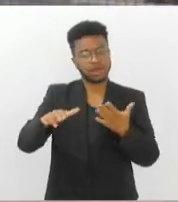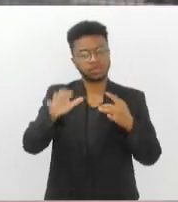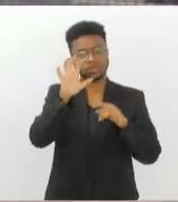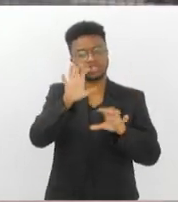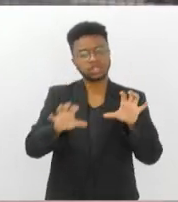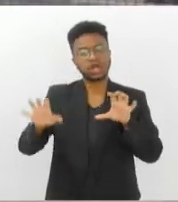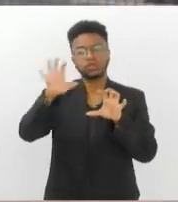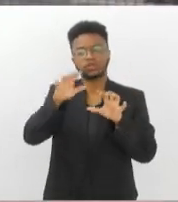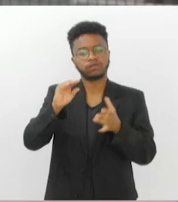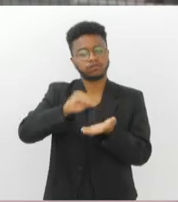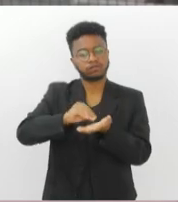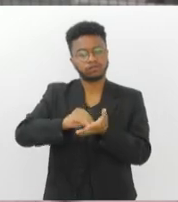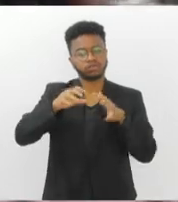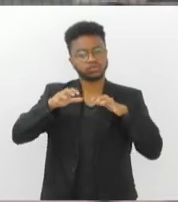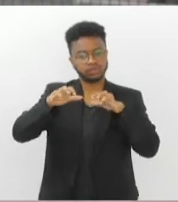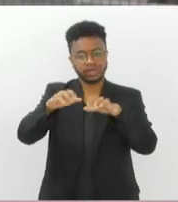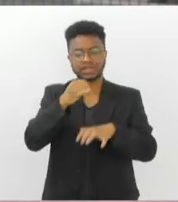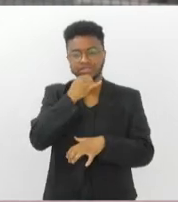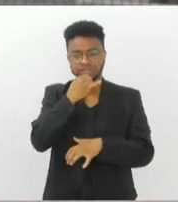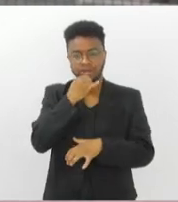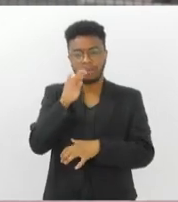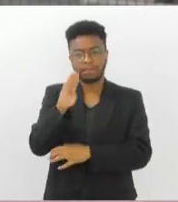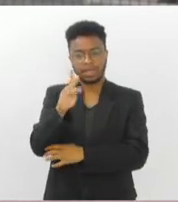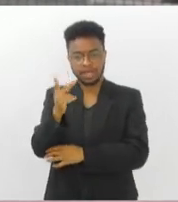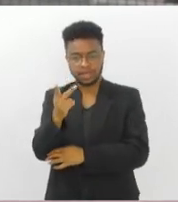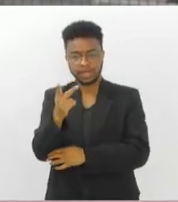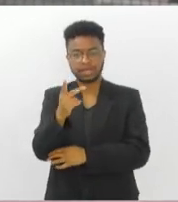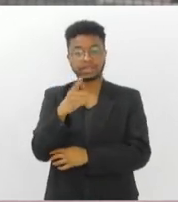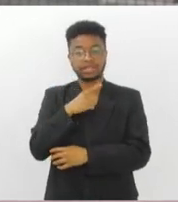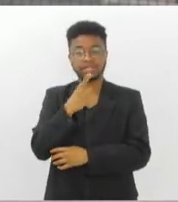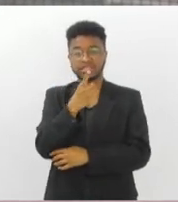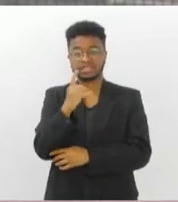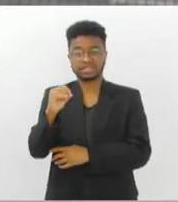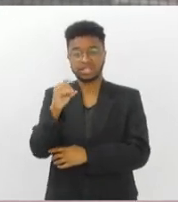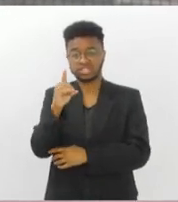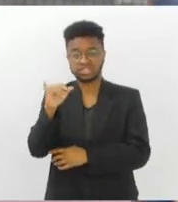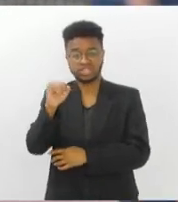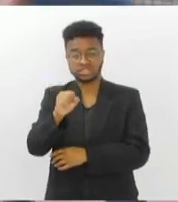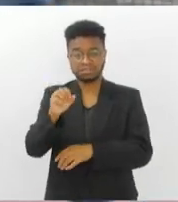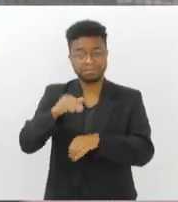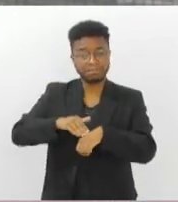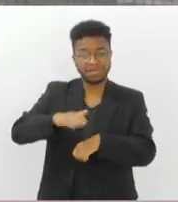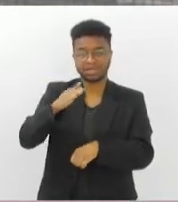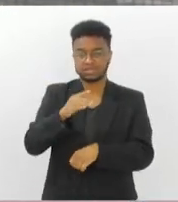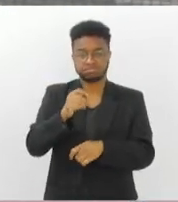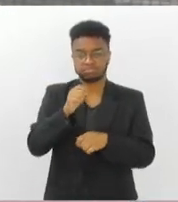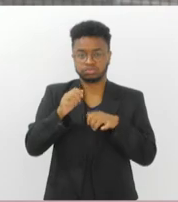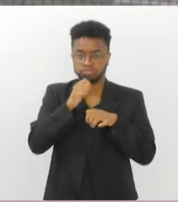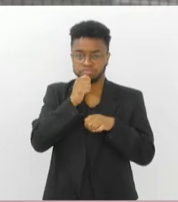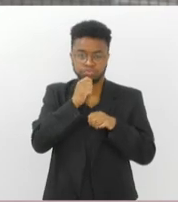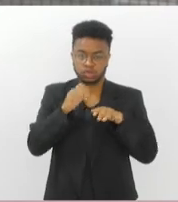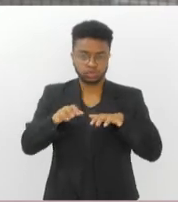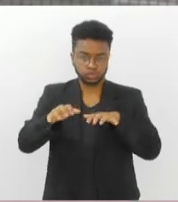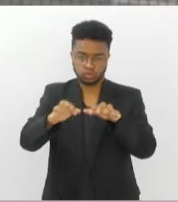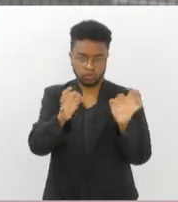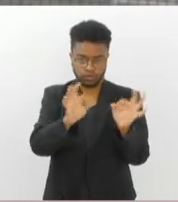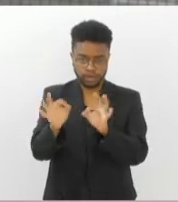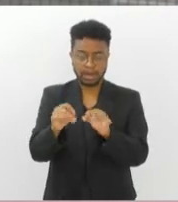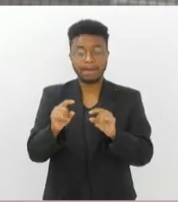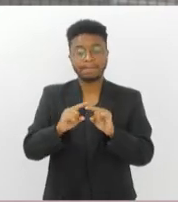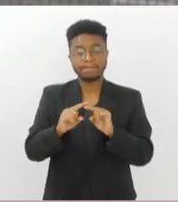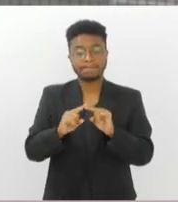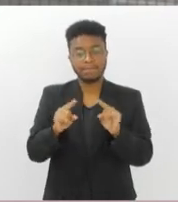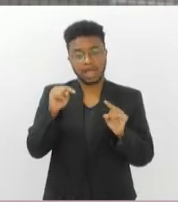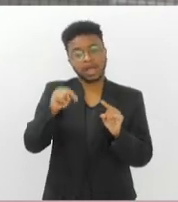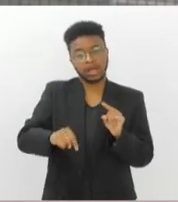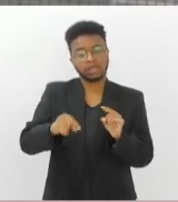Federação, Minas Gerais, por exemplo, a capital Belo Horizonte, há mais de 100 dias. Chuva a gente teve aqui recentemente no Rio de Janeiro e agora a perspectiva de um